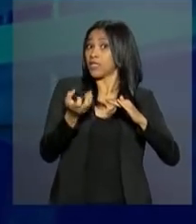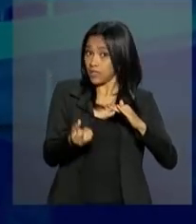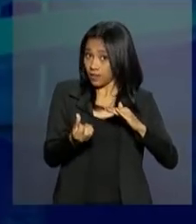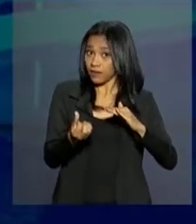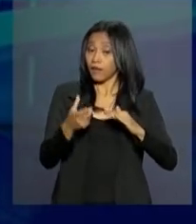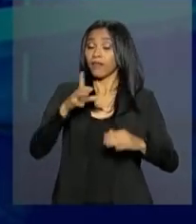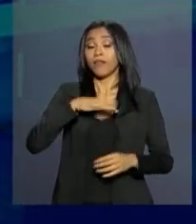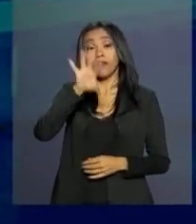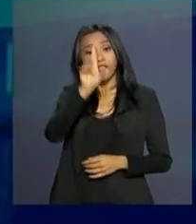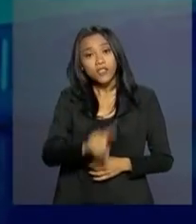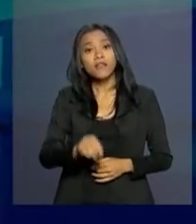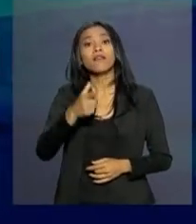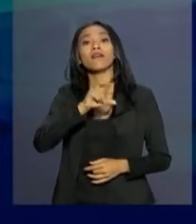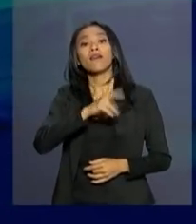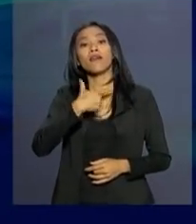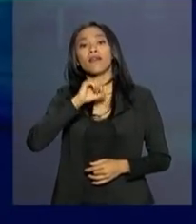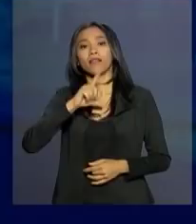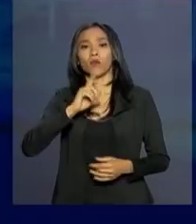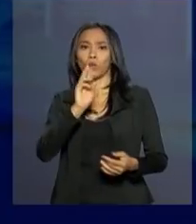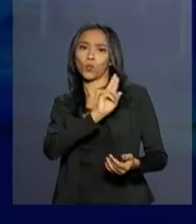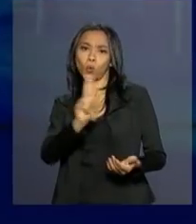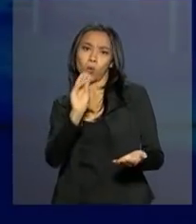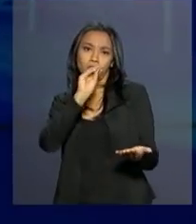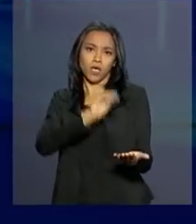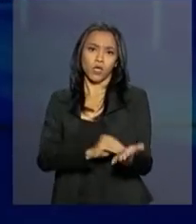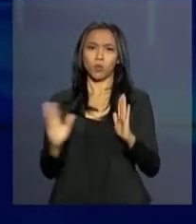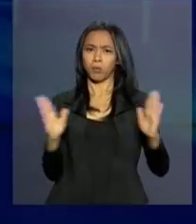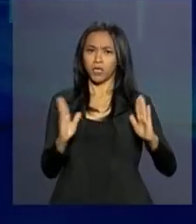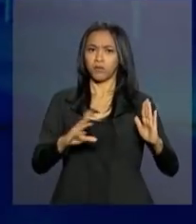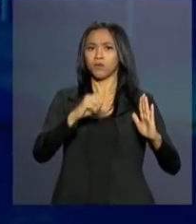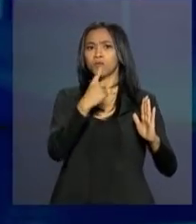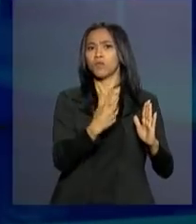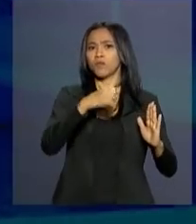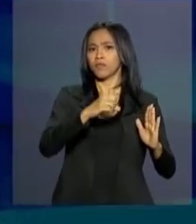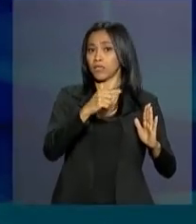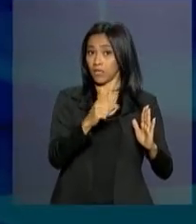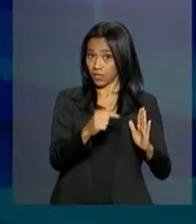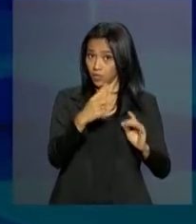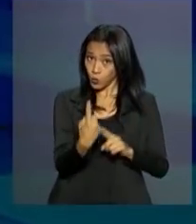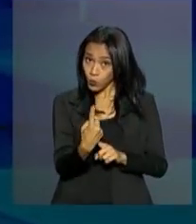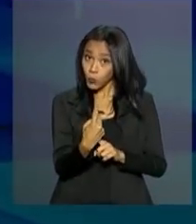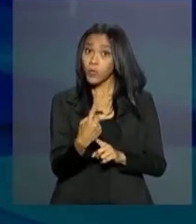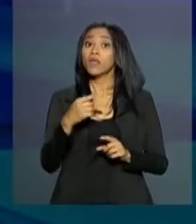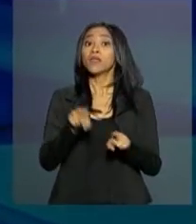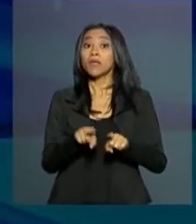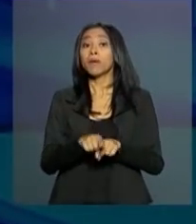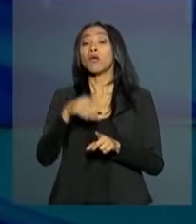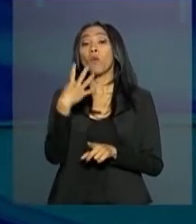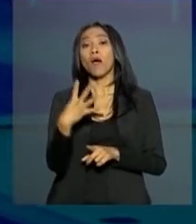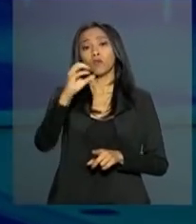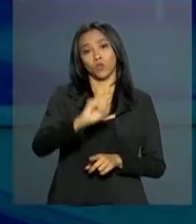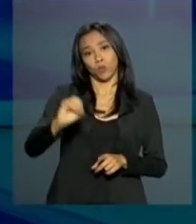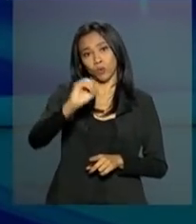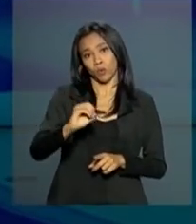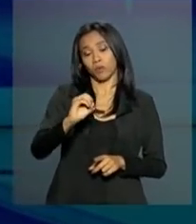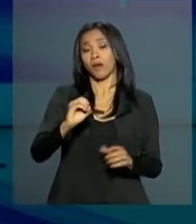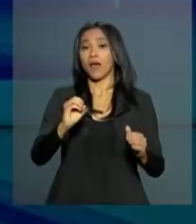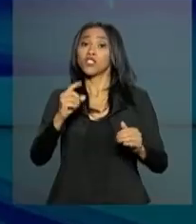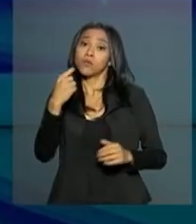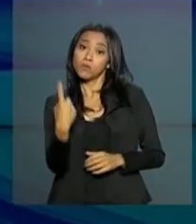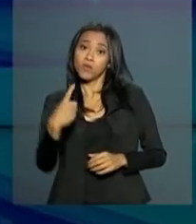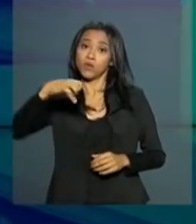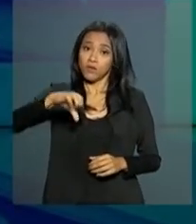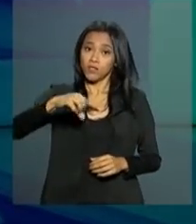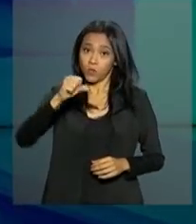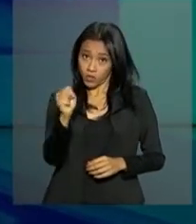os trabalhadores cadastrados no fundo entre 1971 e 4 de outubro de 1988. Cerca de